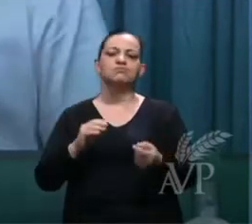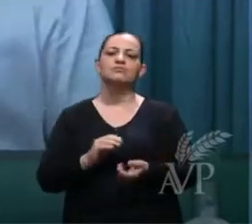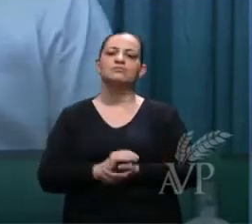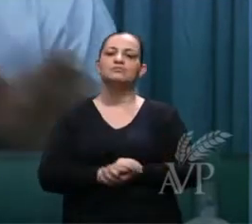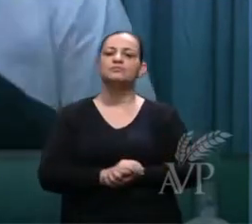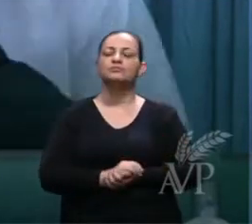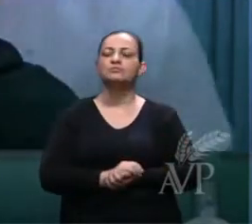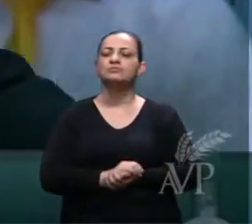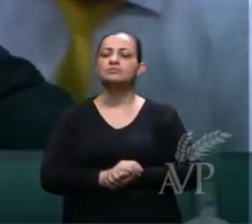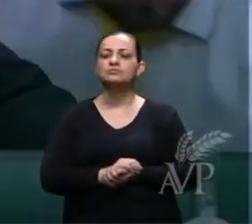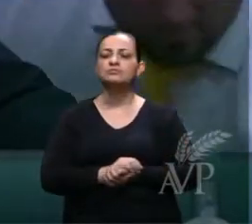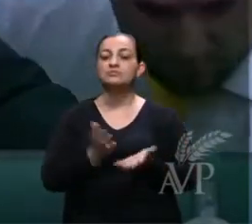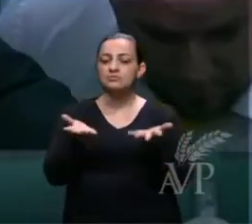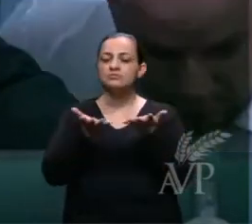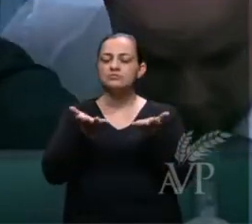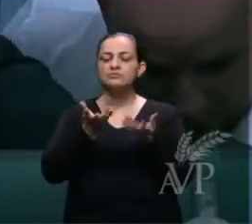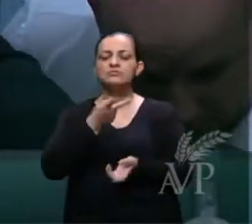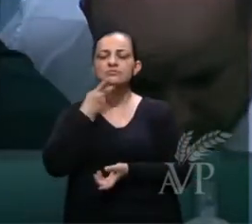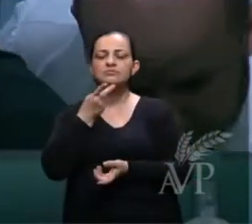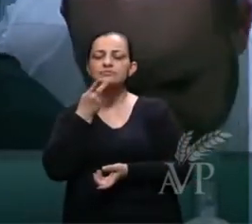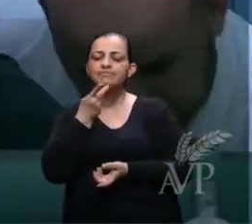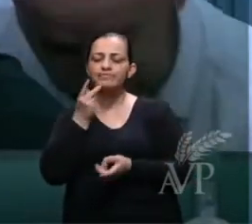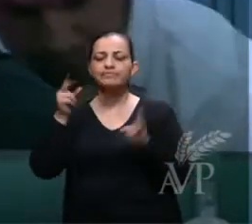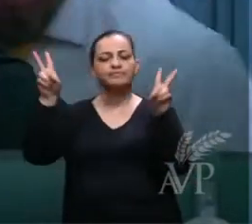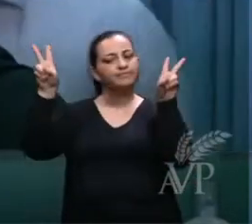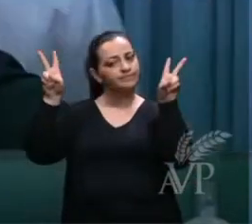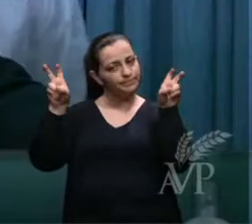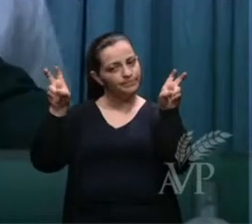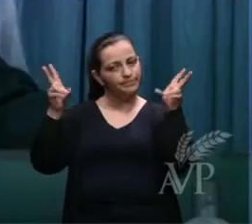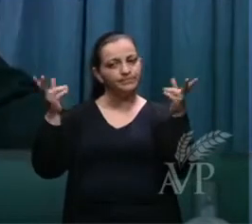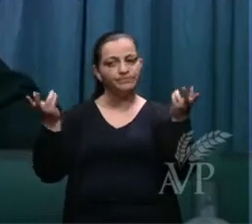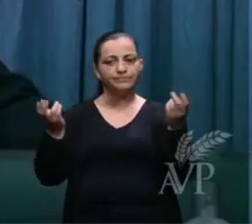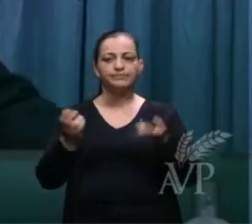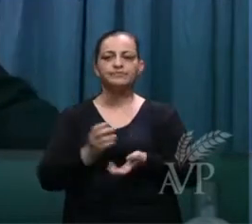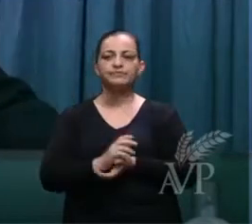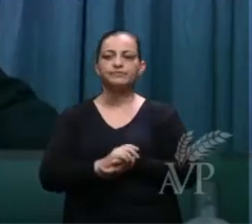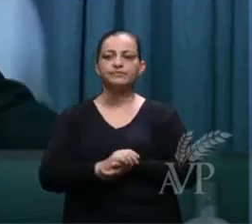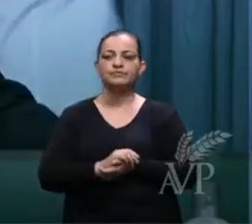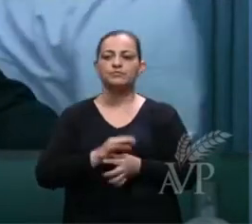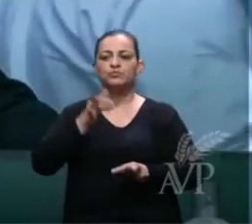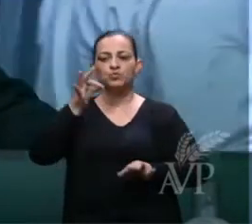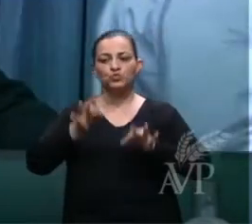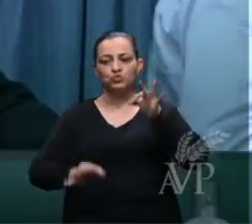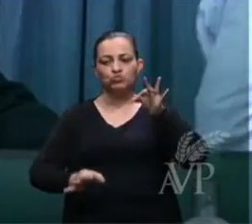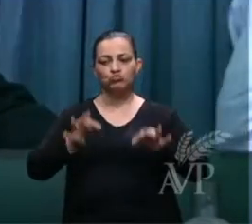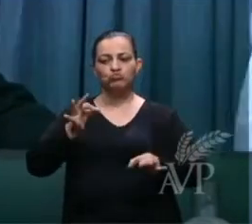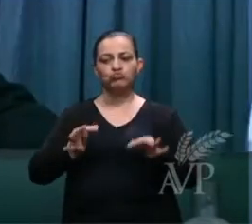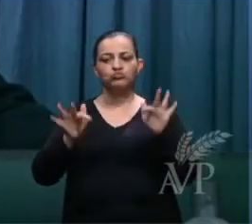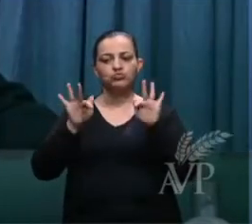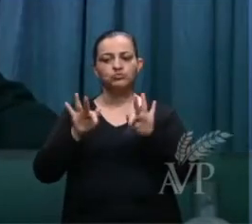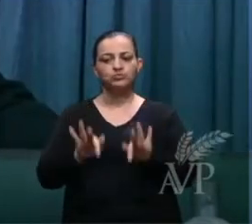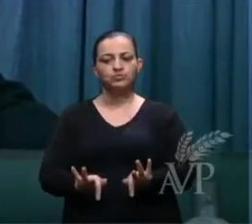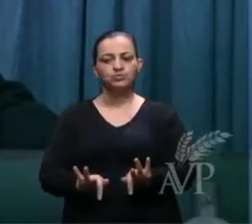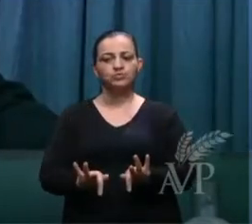nós queremos falar sobre o juízo final.